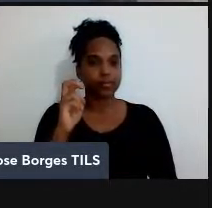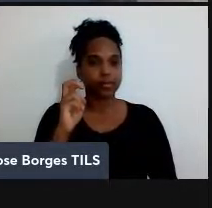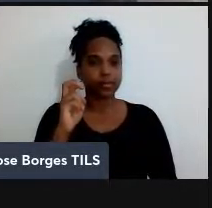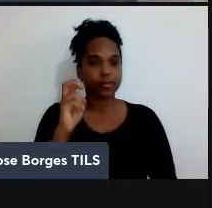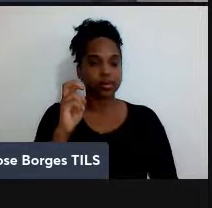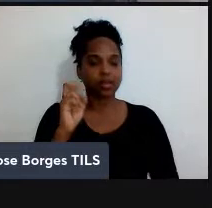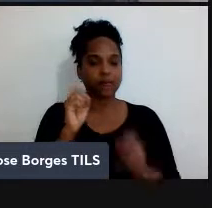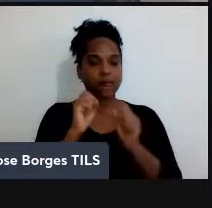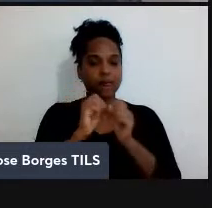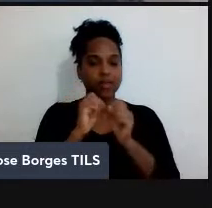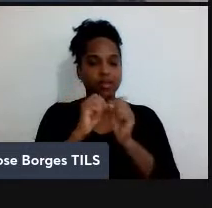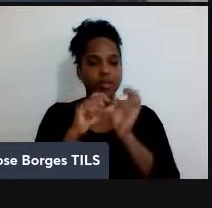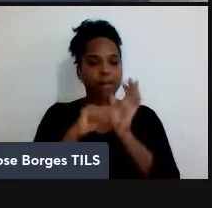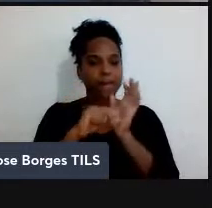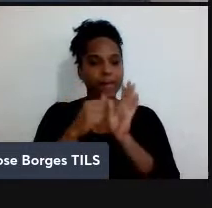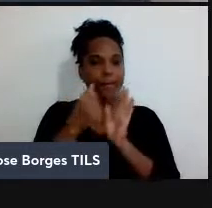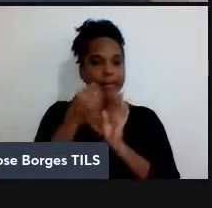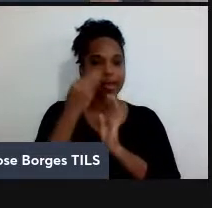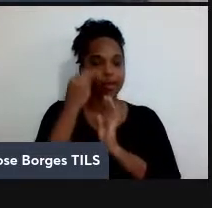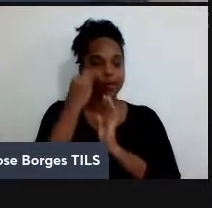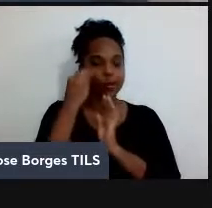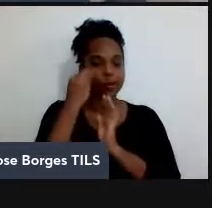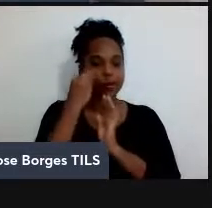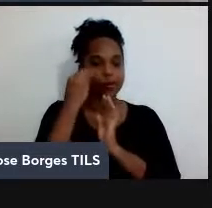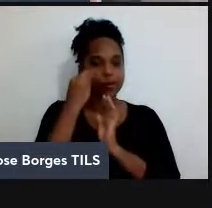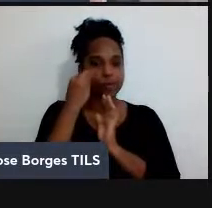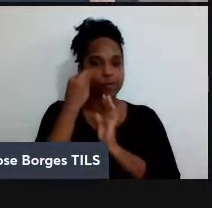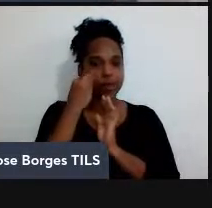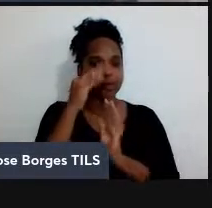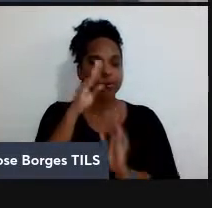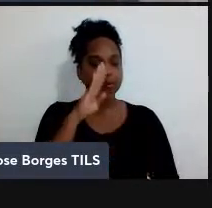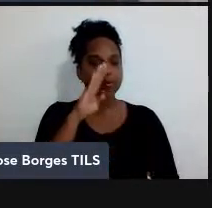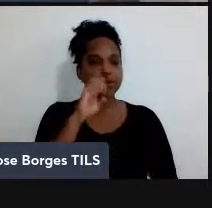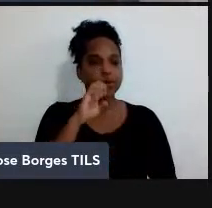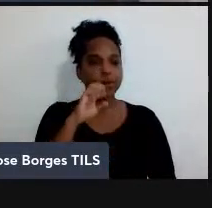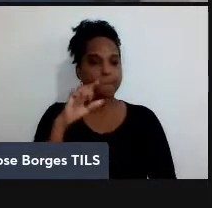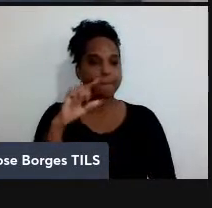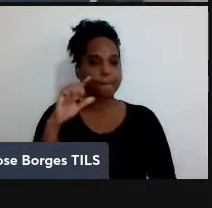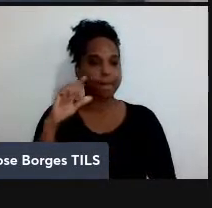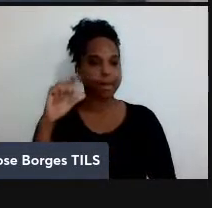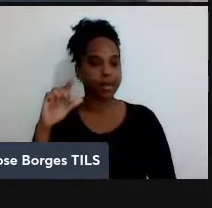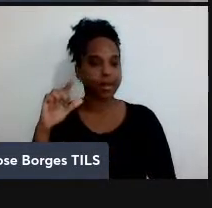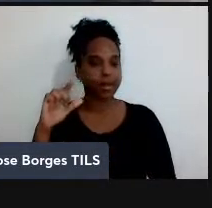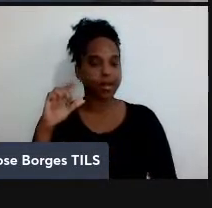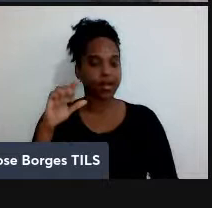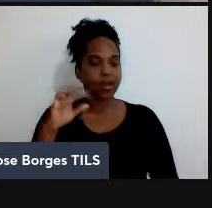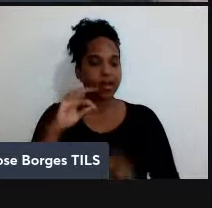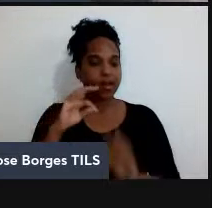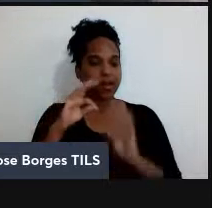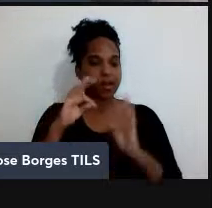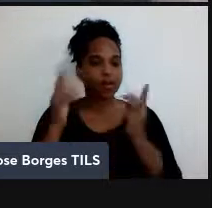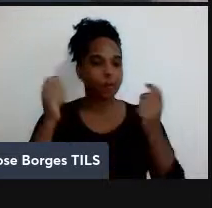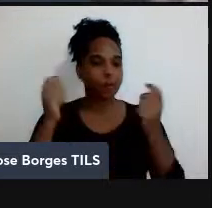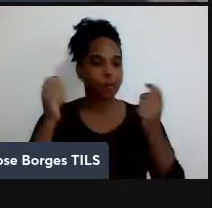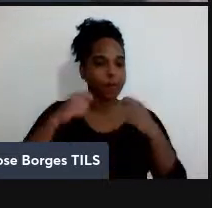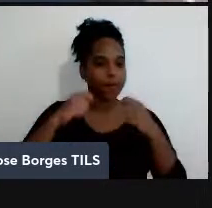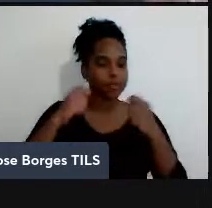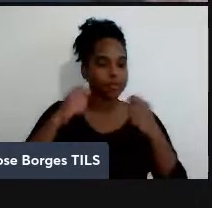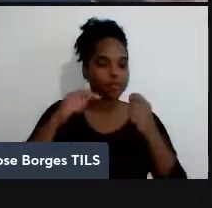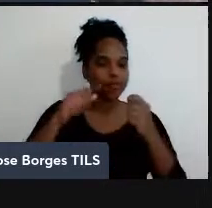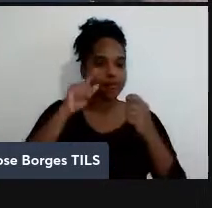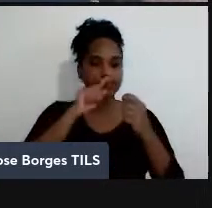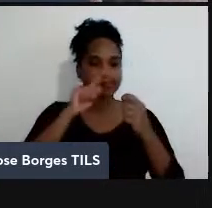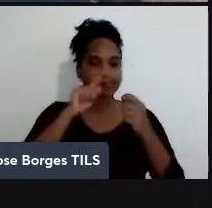primeiros testes de Bell, experimentos de Bell, fechando todas as possíveis brechas. Ou seja, com esses